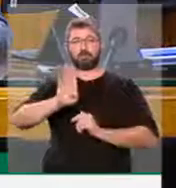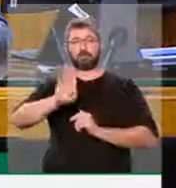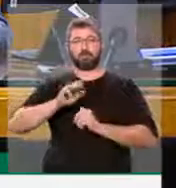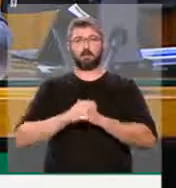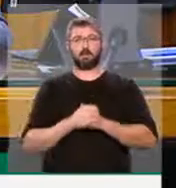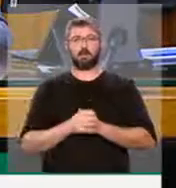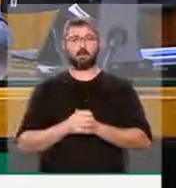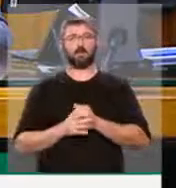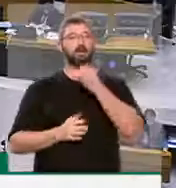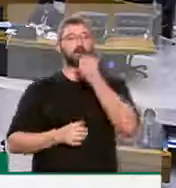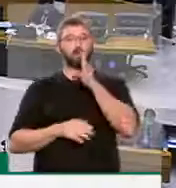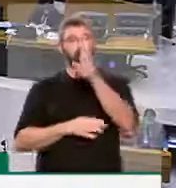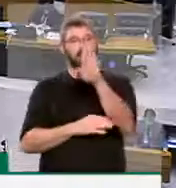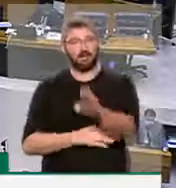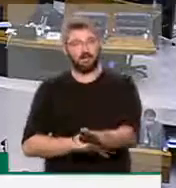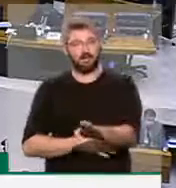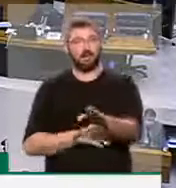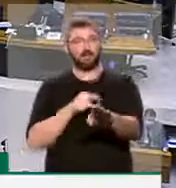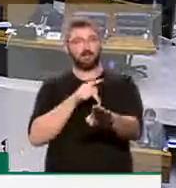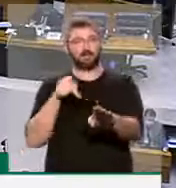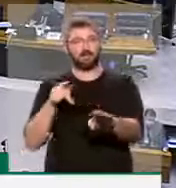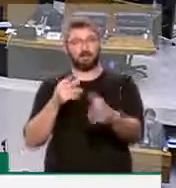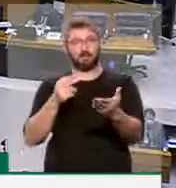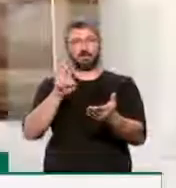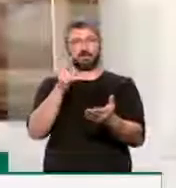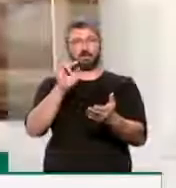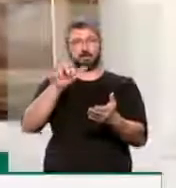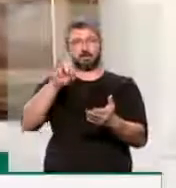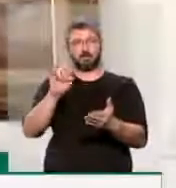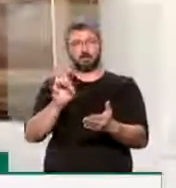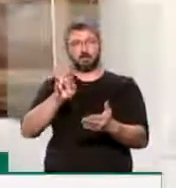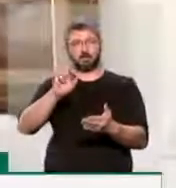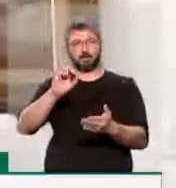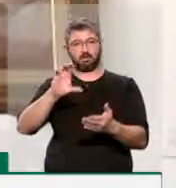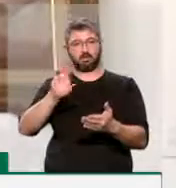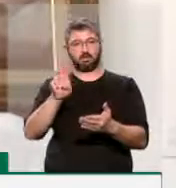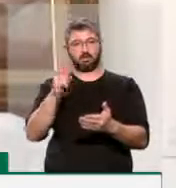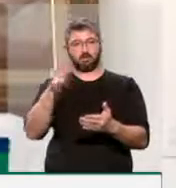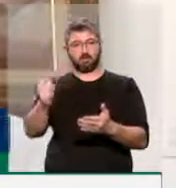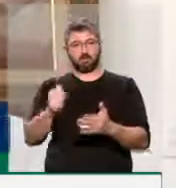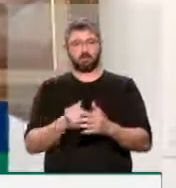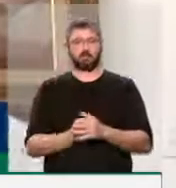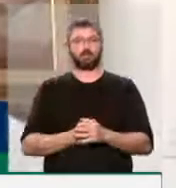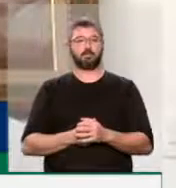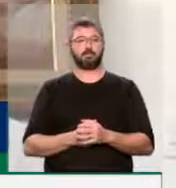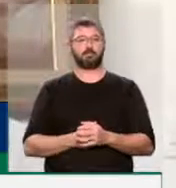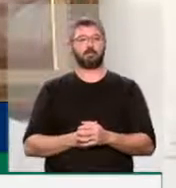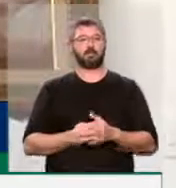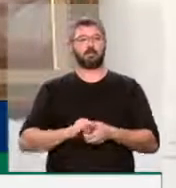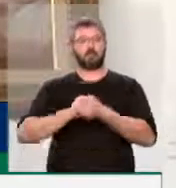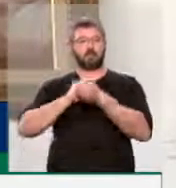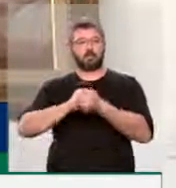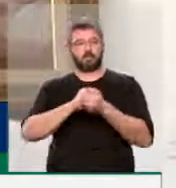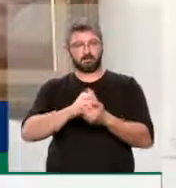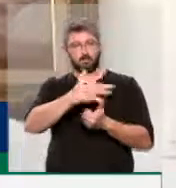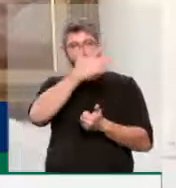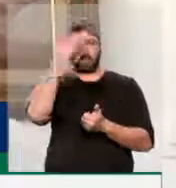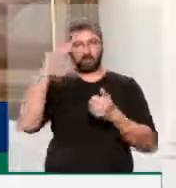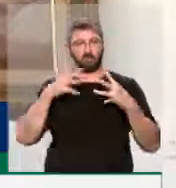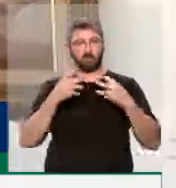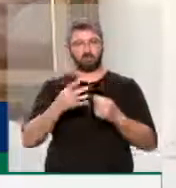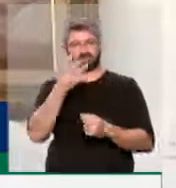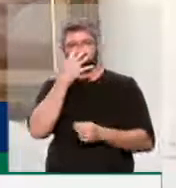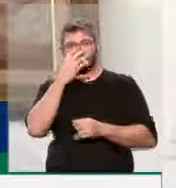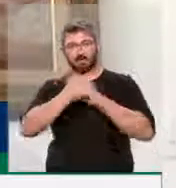Boa tarde, cumprimentar o presidente Ildo Rocha, que preside essa sessão, cumprimentar a todos que acompanham pela